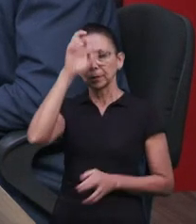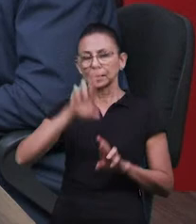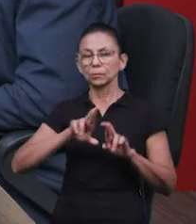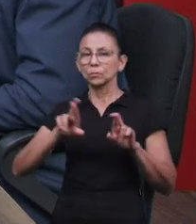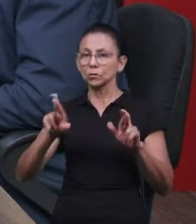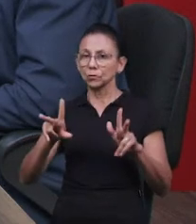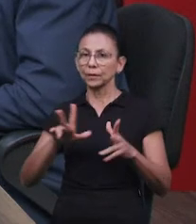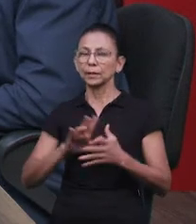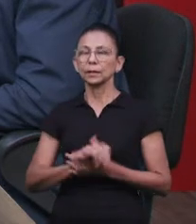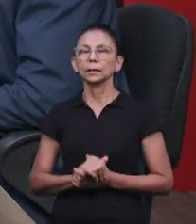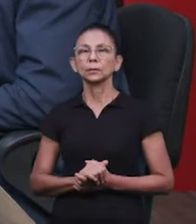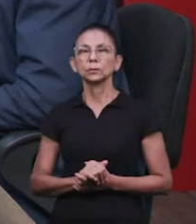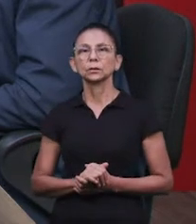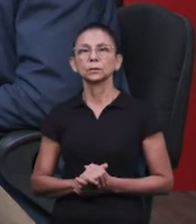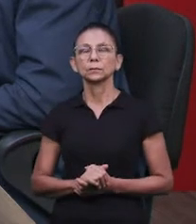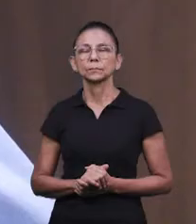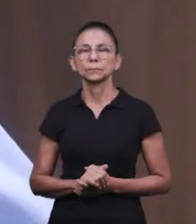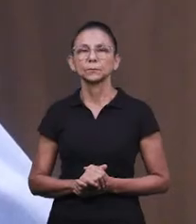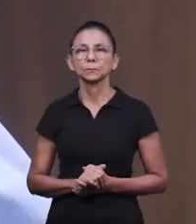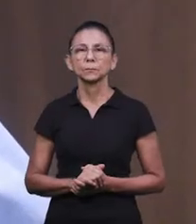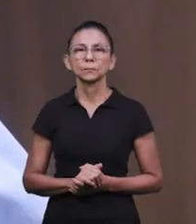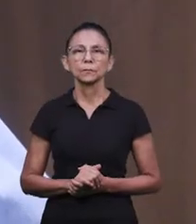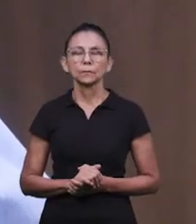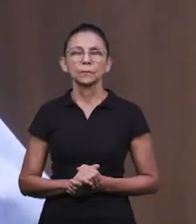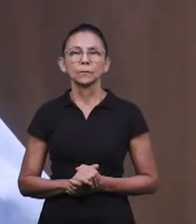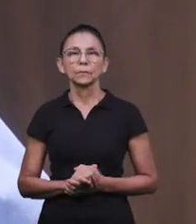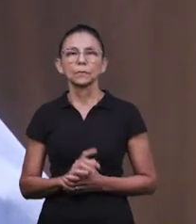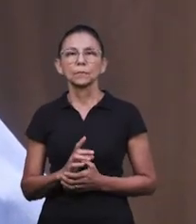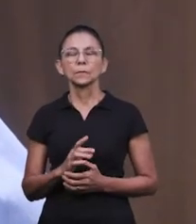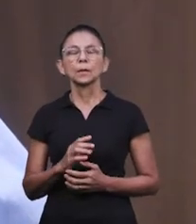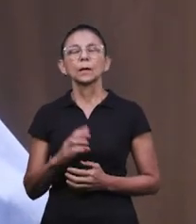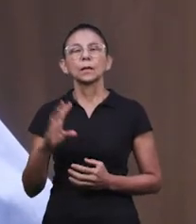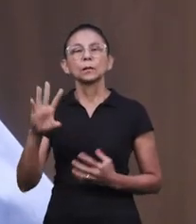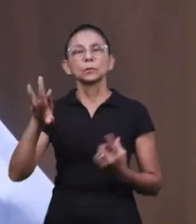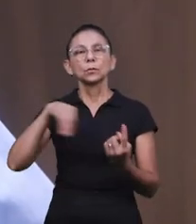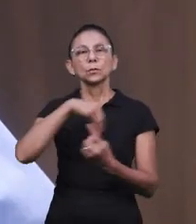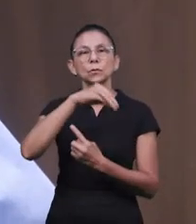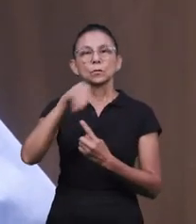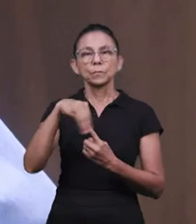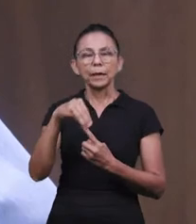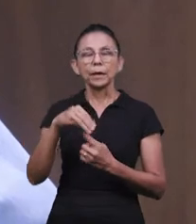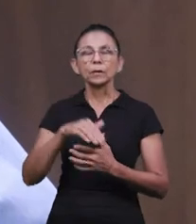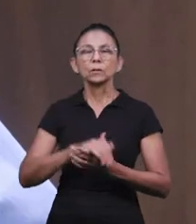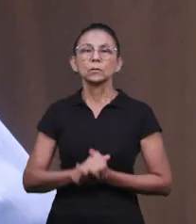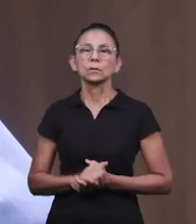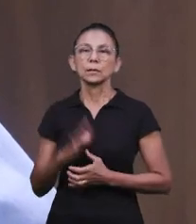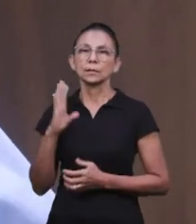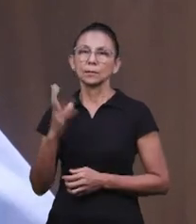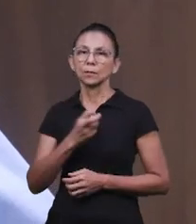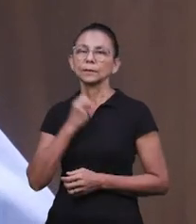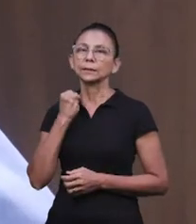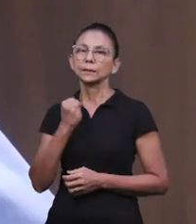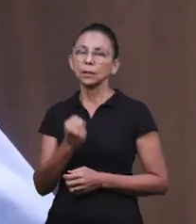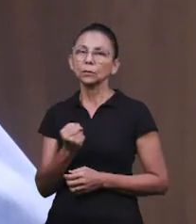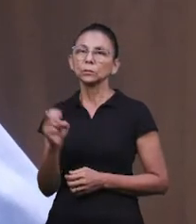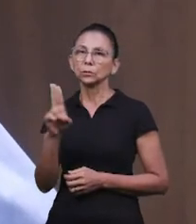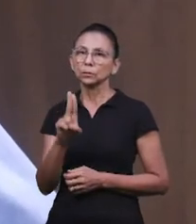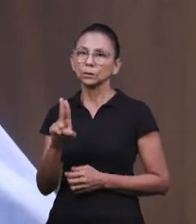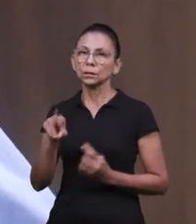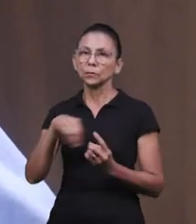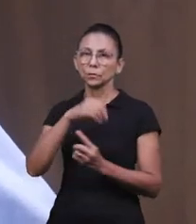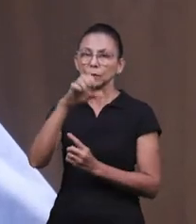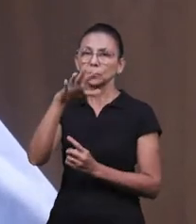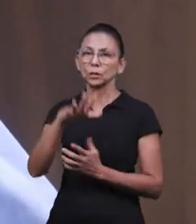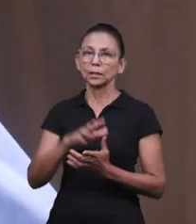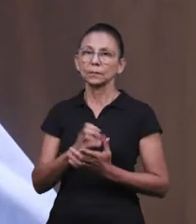uma forma diferente. As nossas armas, a nossa vestimenta, a nossa armadura, o nosso capacete, ele é de salvação.